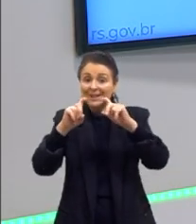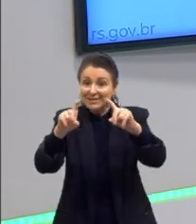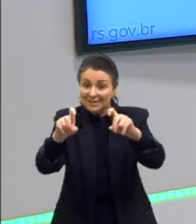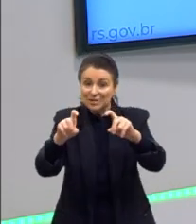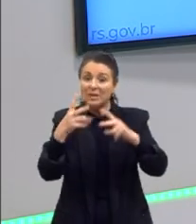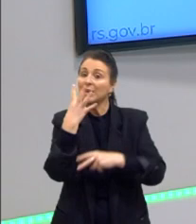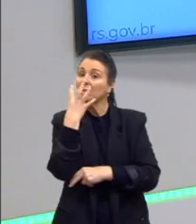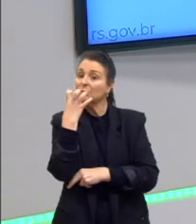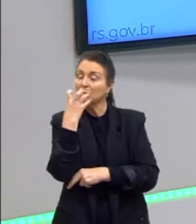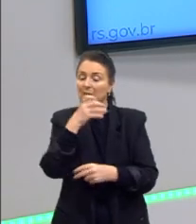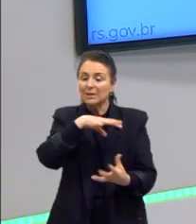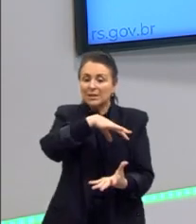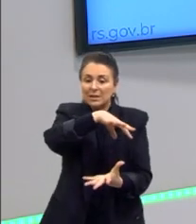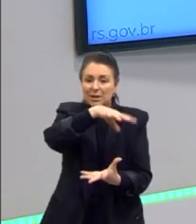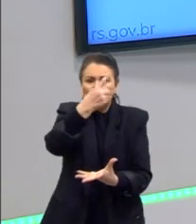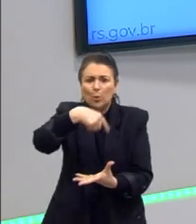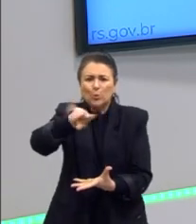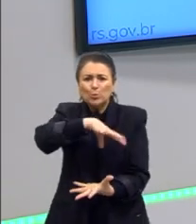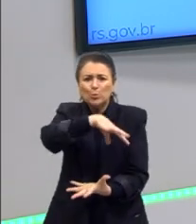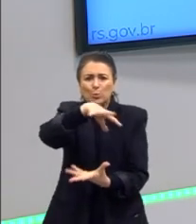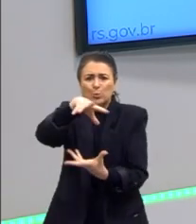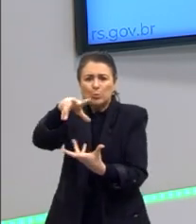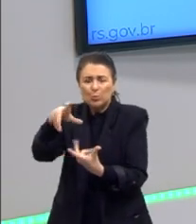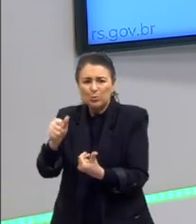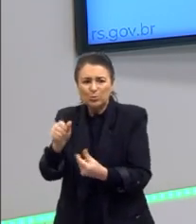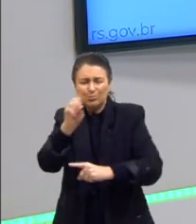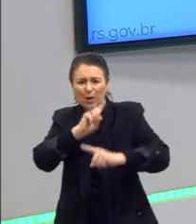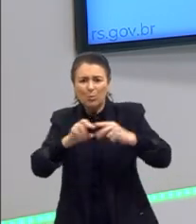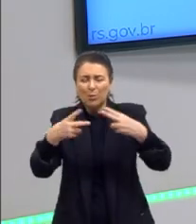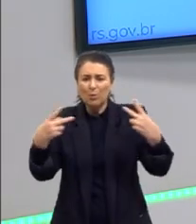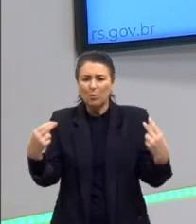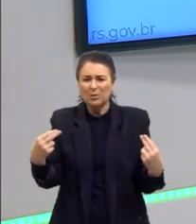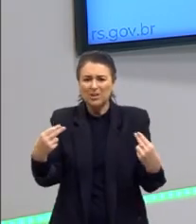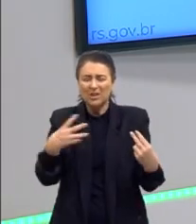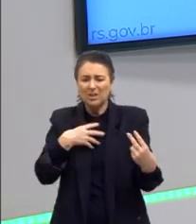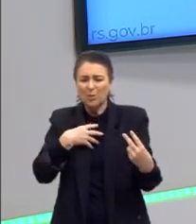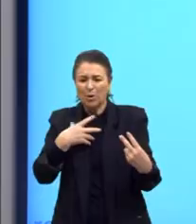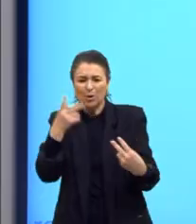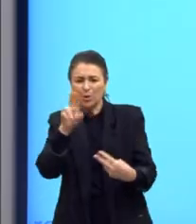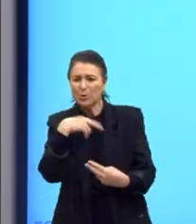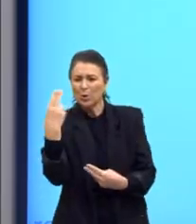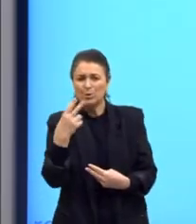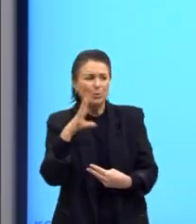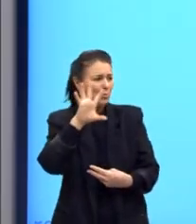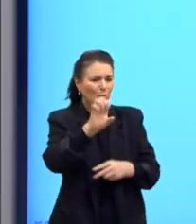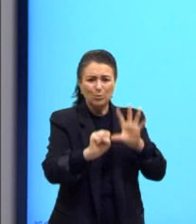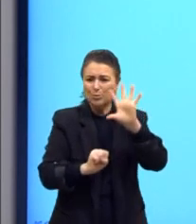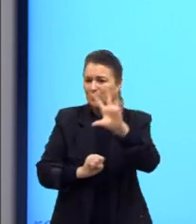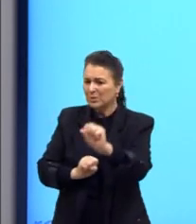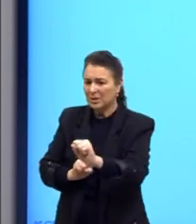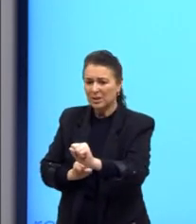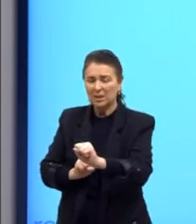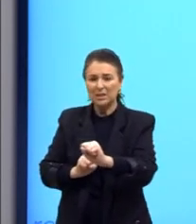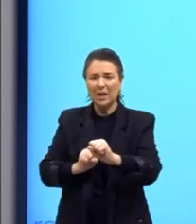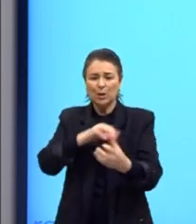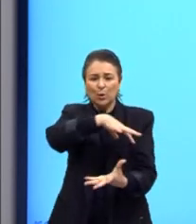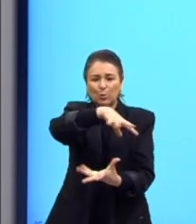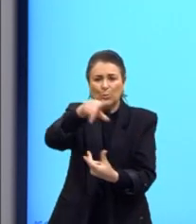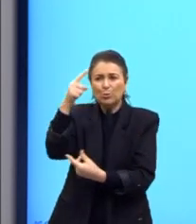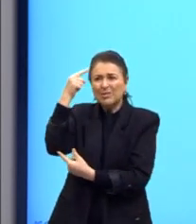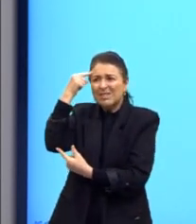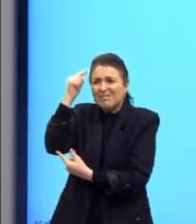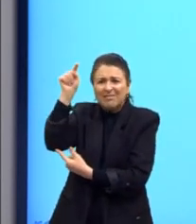Esse mundo, esse outro mundo, algo que não está ao nosso alcance, esse mundo das ideias nunca foi alcançado. Nós devemos